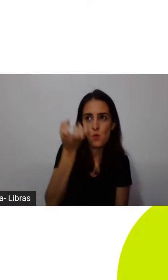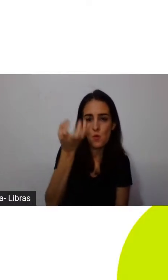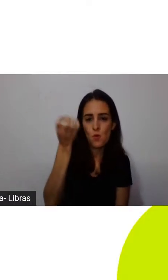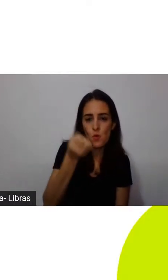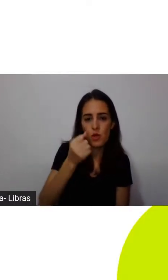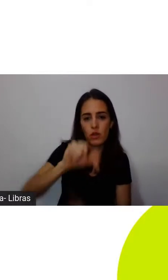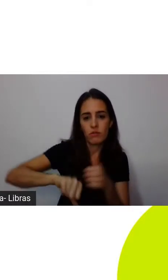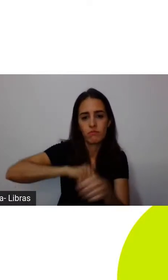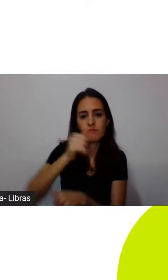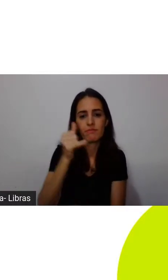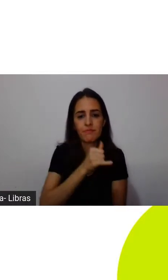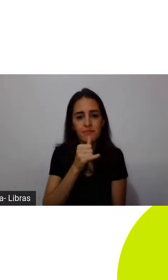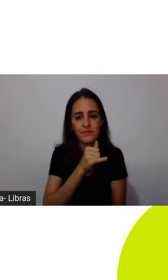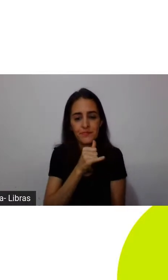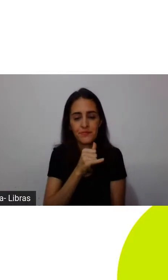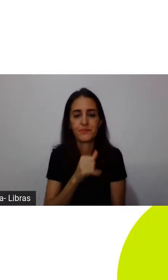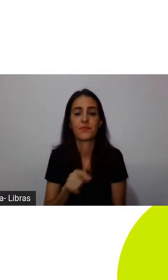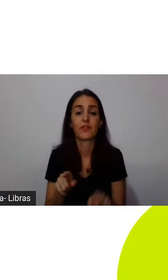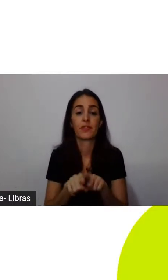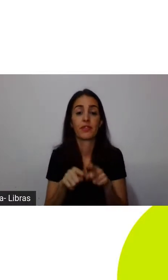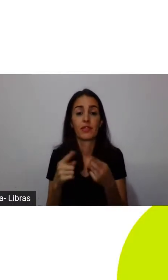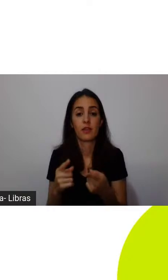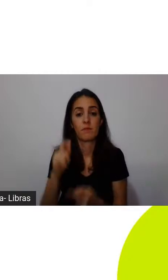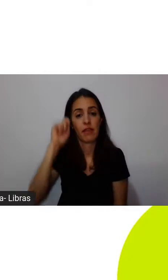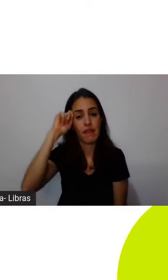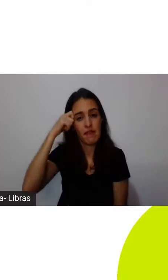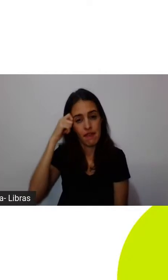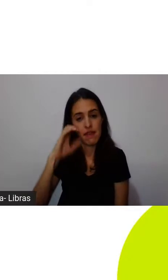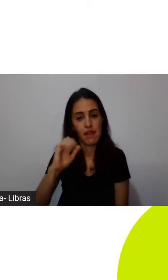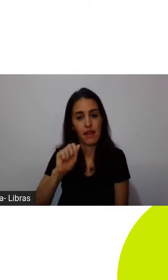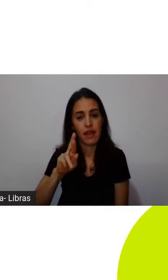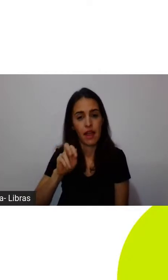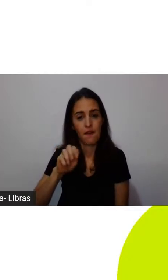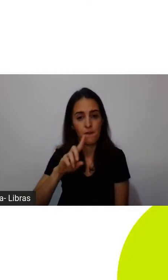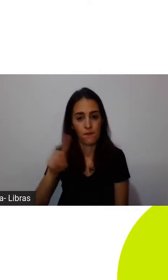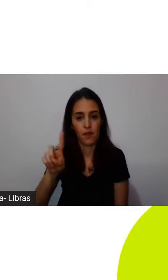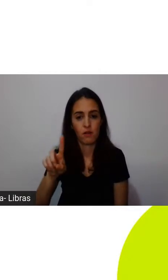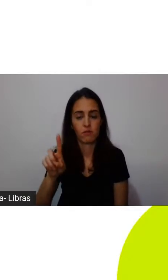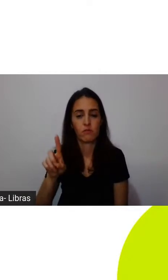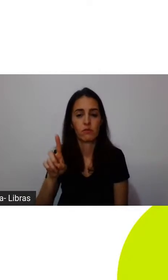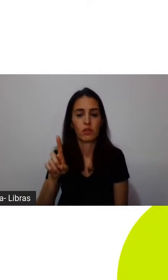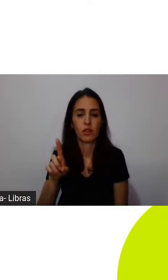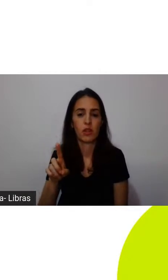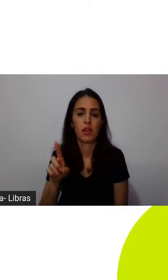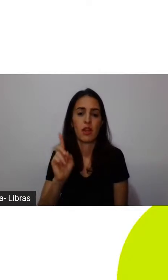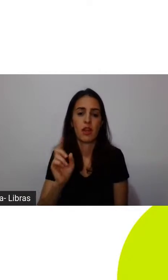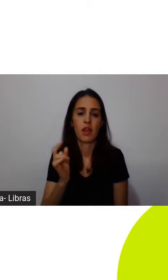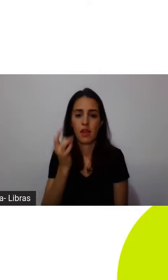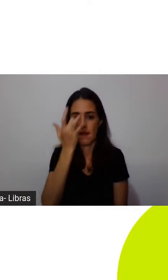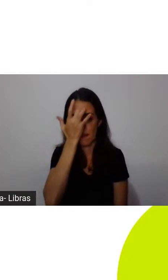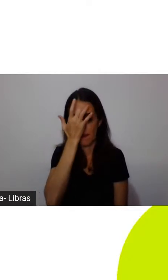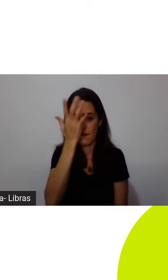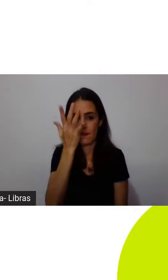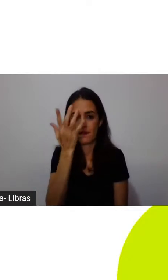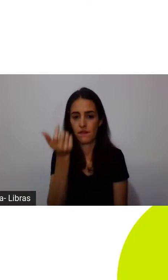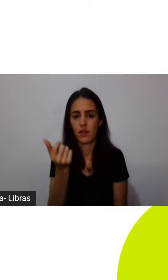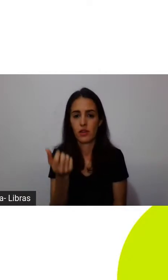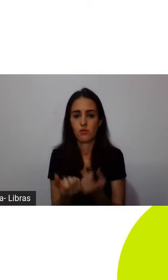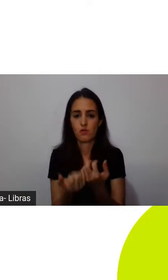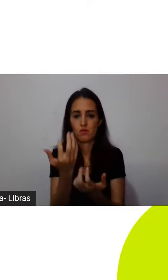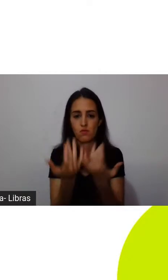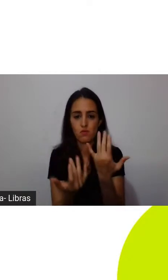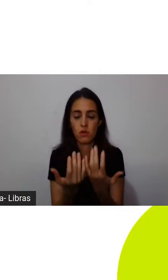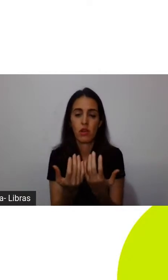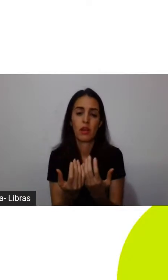ao invés da gente apenas dizer para as pessoas não usem combustíveis fósseis, não emitam